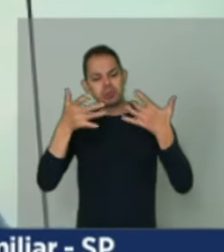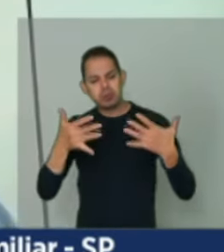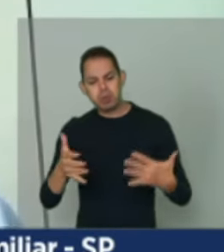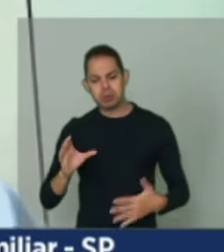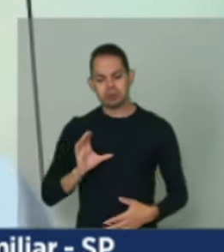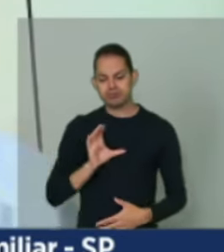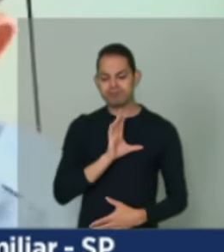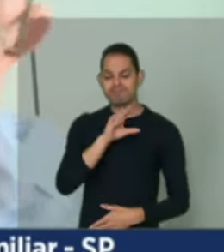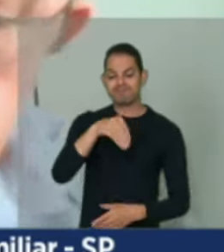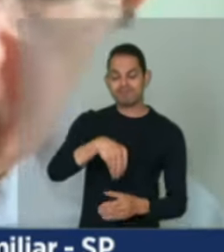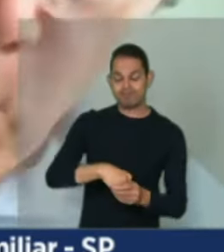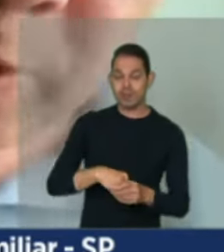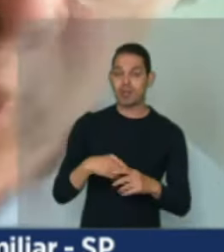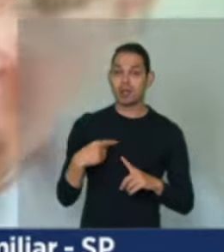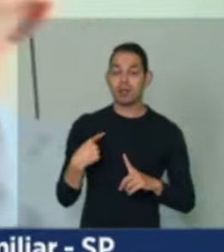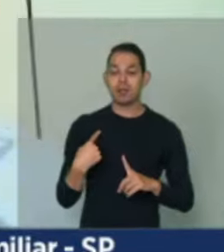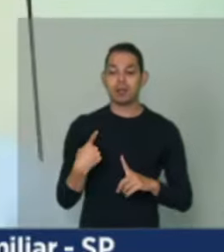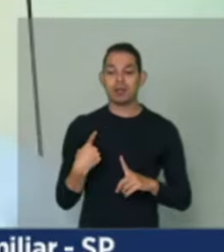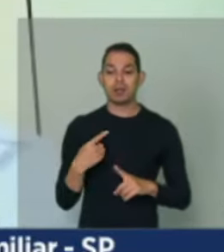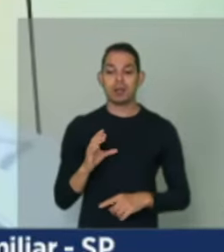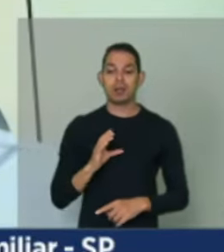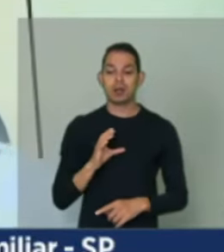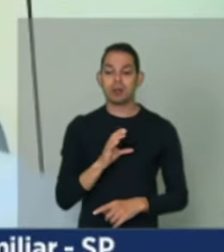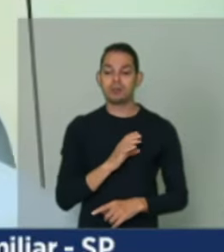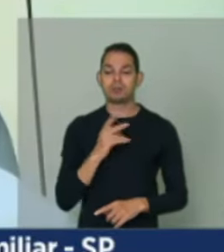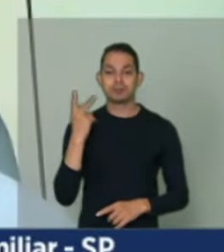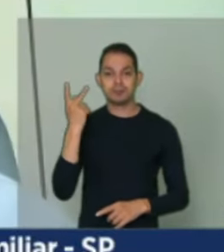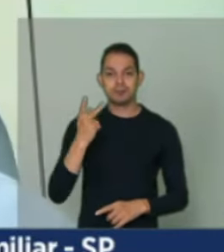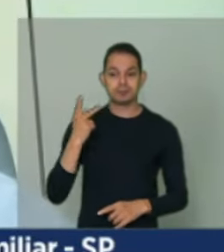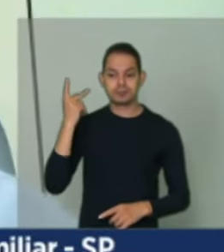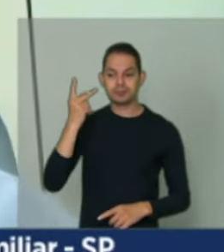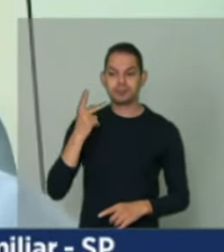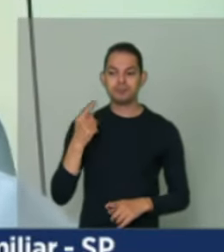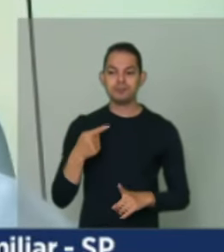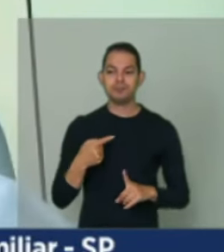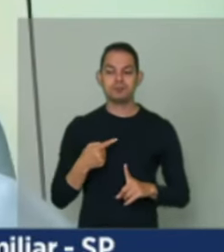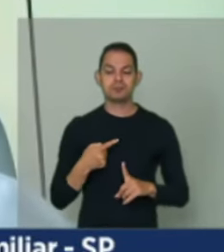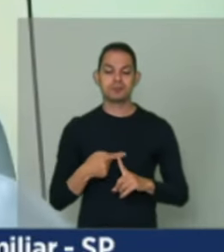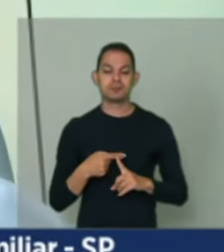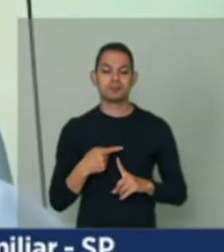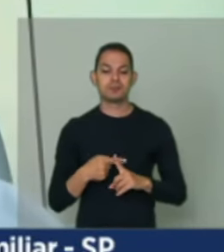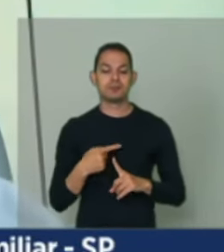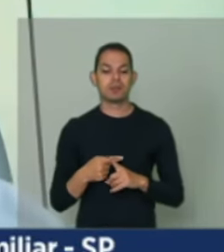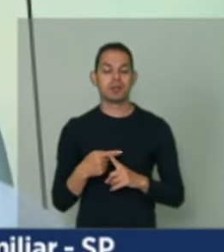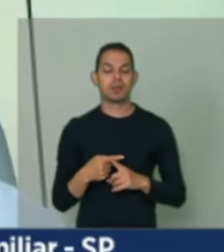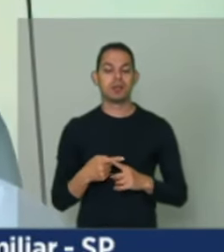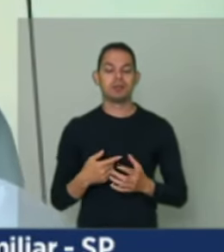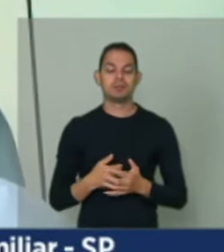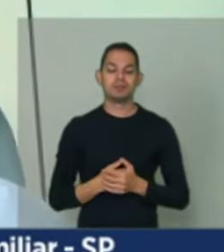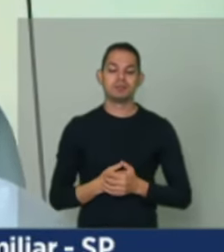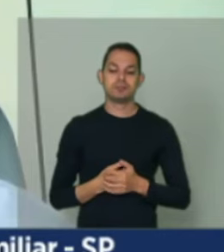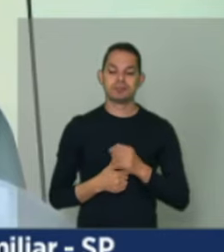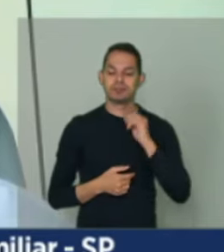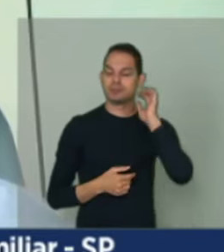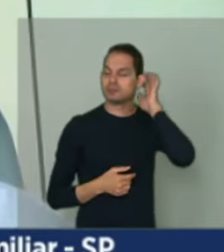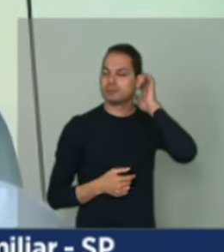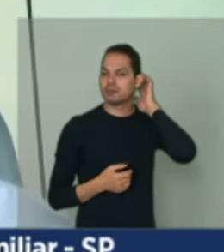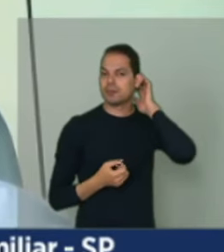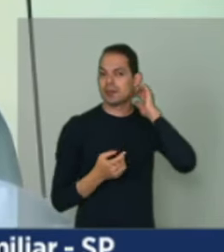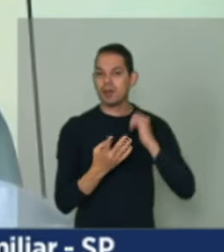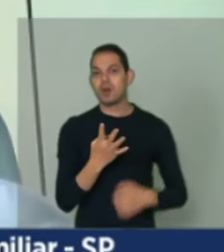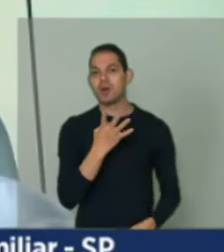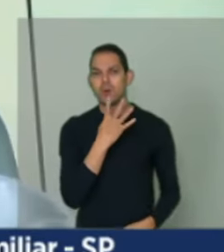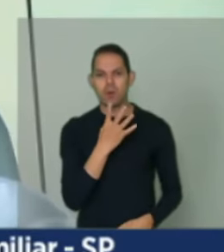uma vez, na comissão parlamentar, uma vez que está disposto e conhece bastante essa